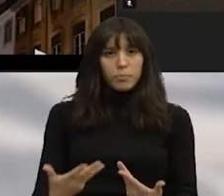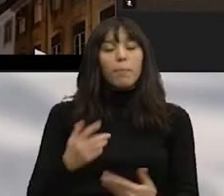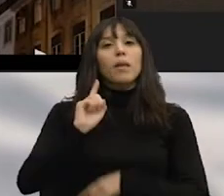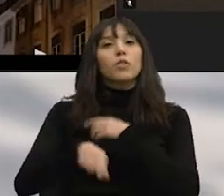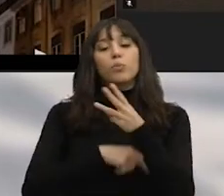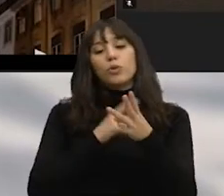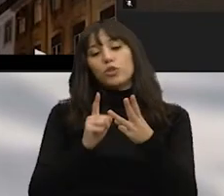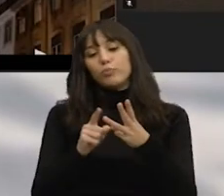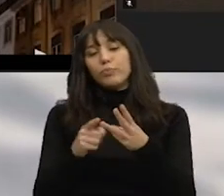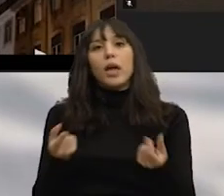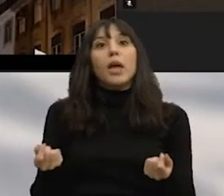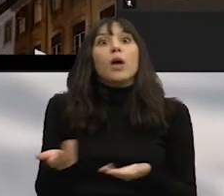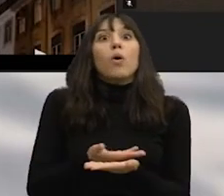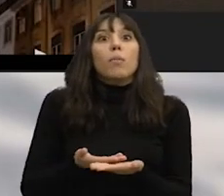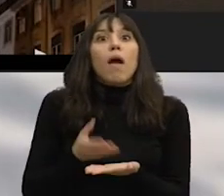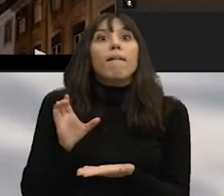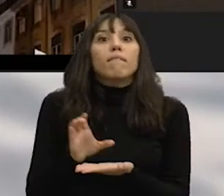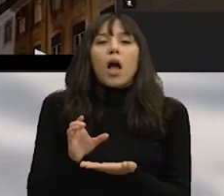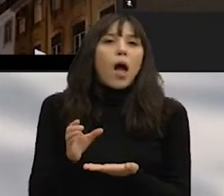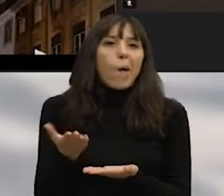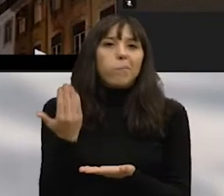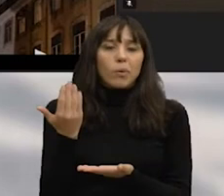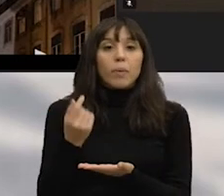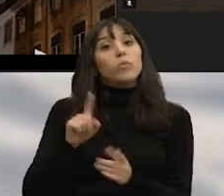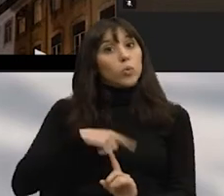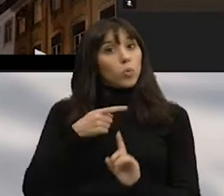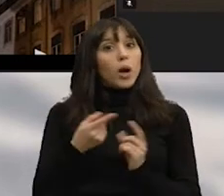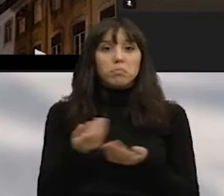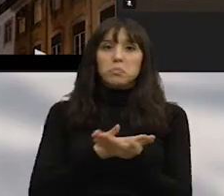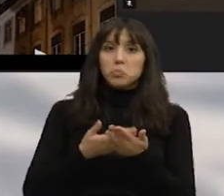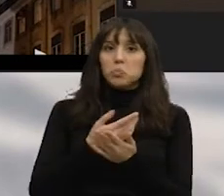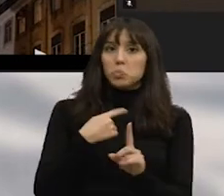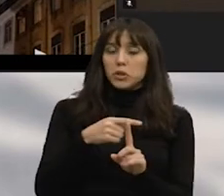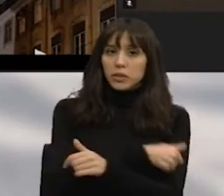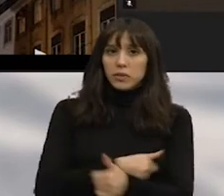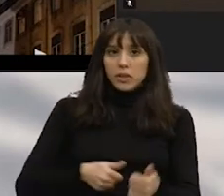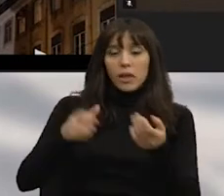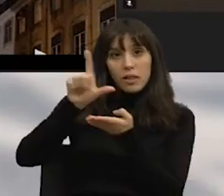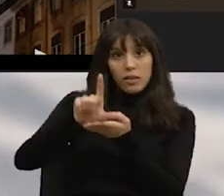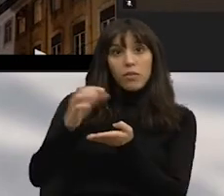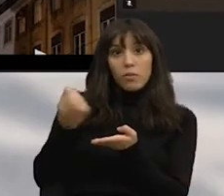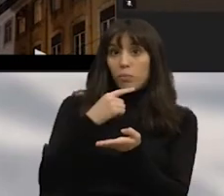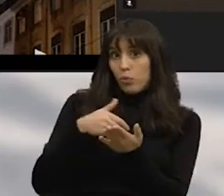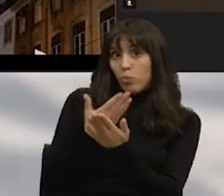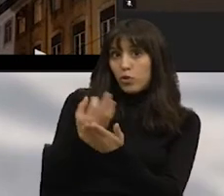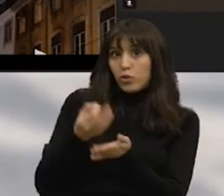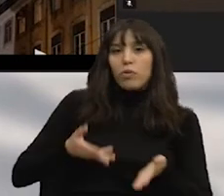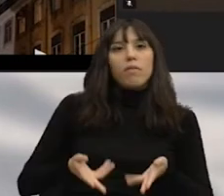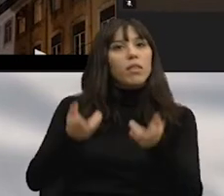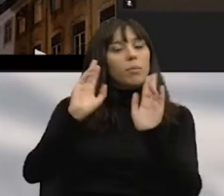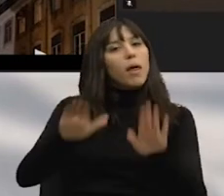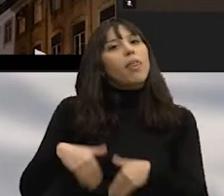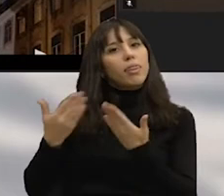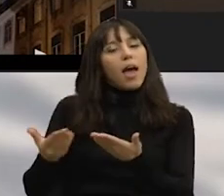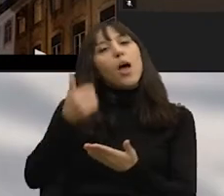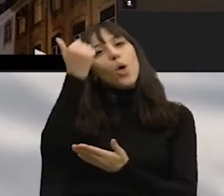económico que não chegou. Em termos económicos, o ano foi positivo para a cidade. Quando o livro propôs devolver a Avenida da Liberdade às pessoas um